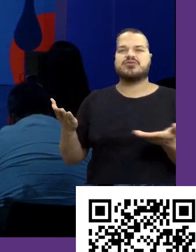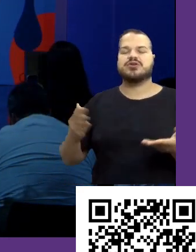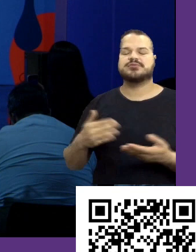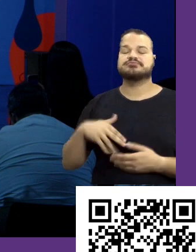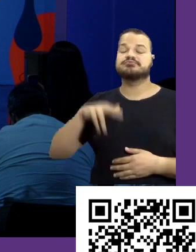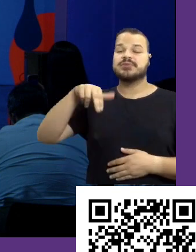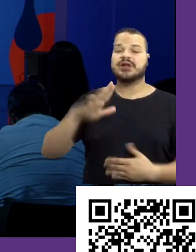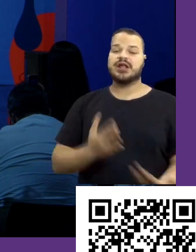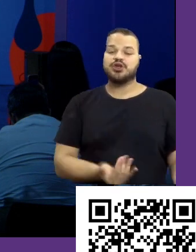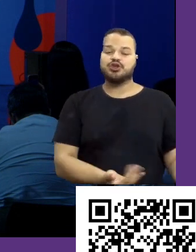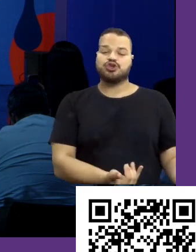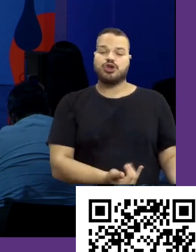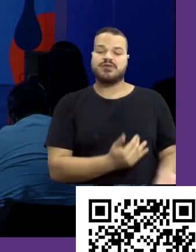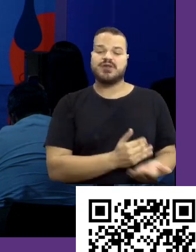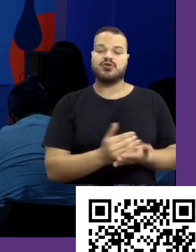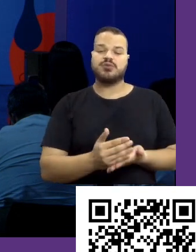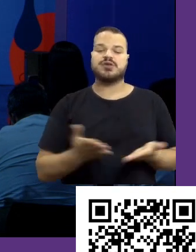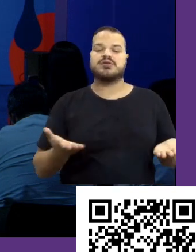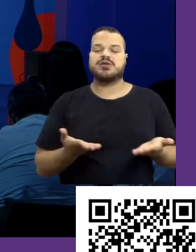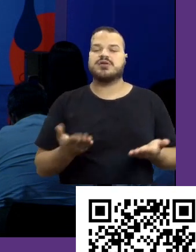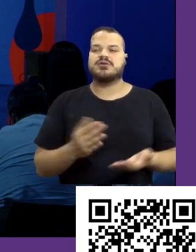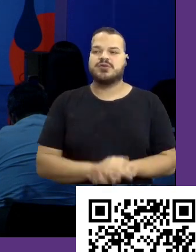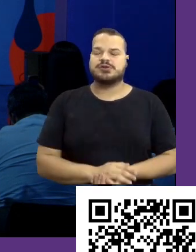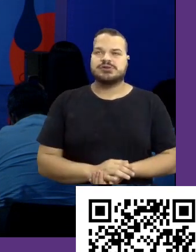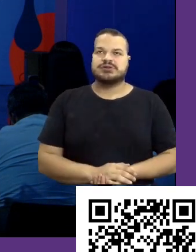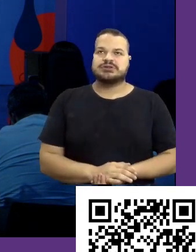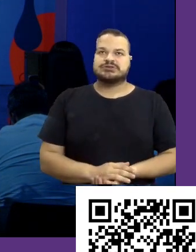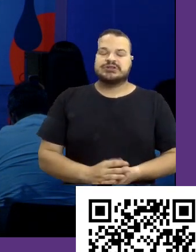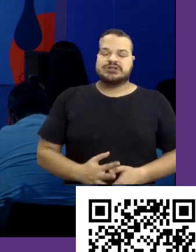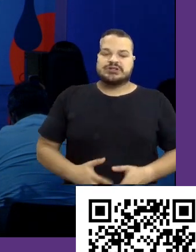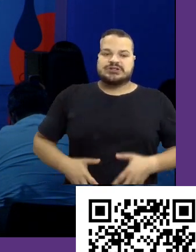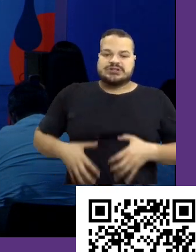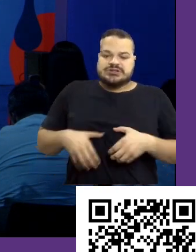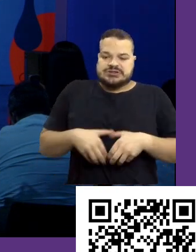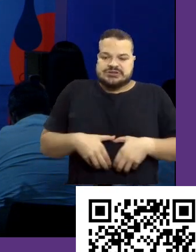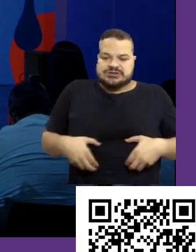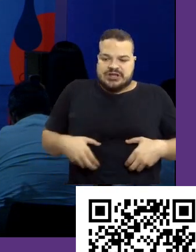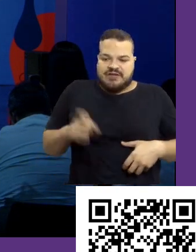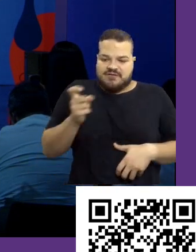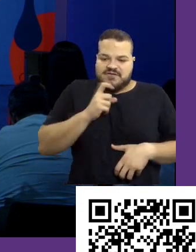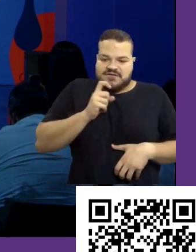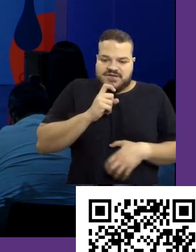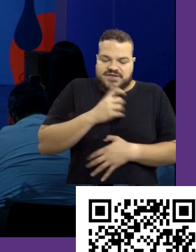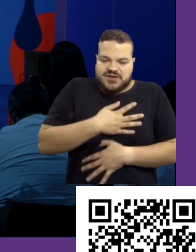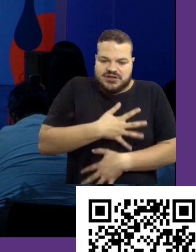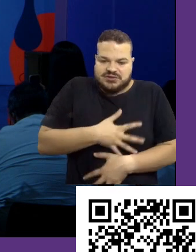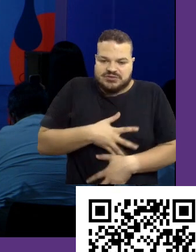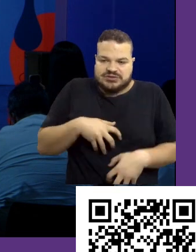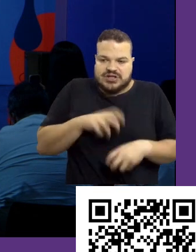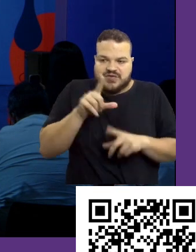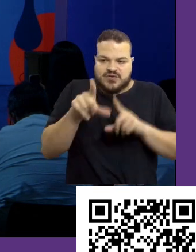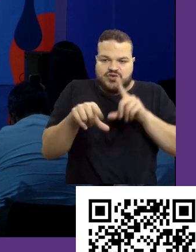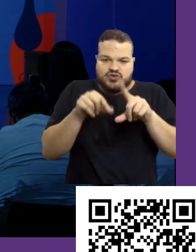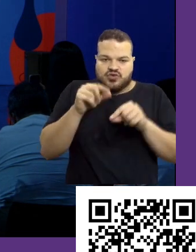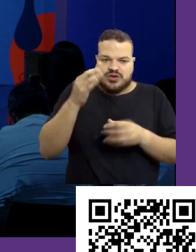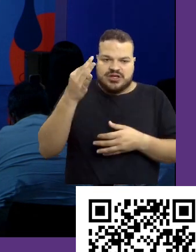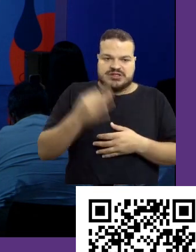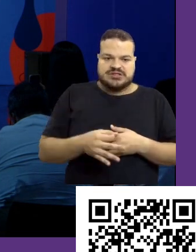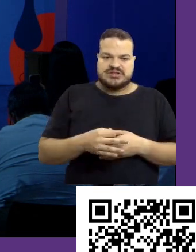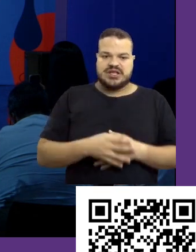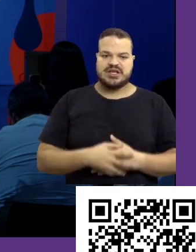é jovem, tá começando agora, dá aquele frio na barriga. E aí? Será que eu vou escolher certo? Será que eu tô